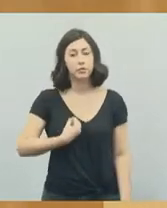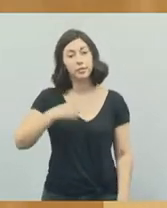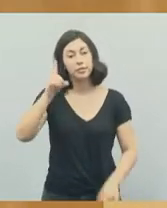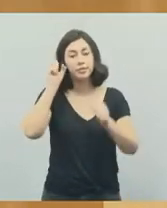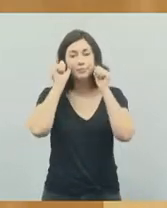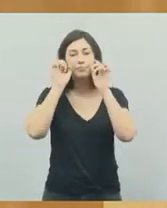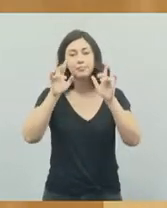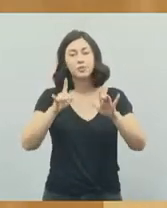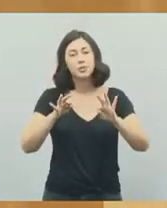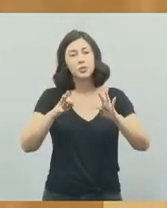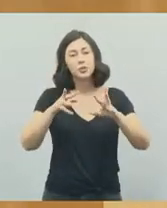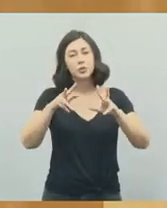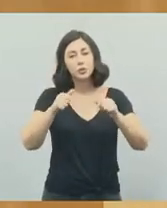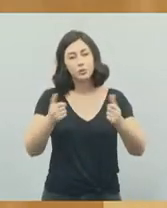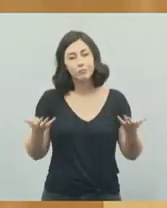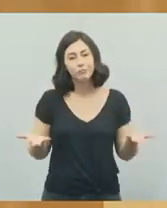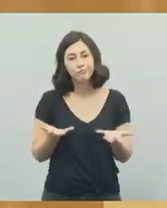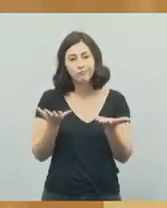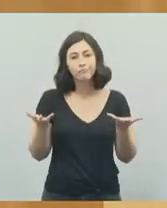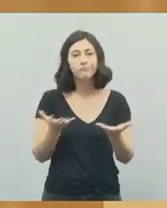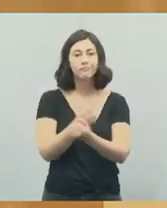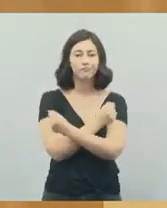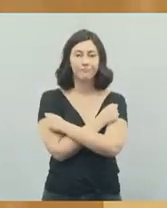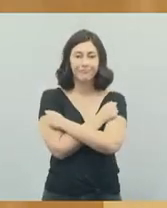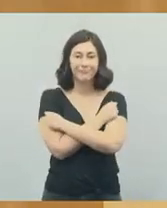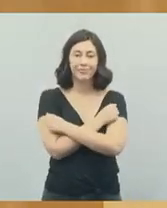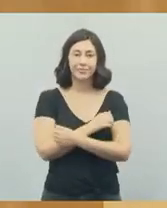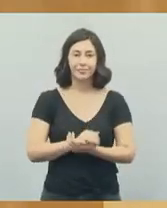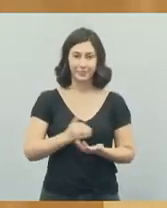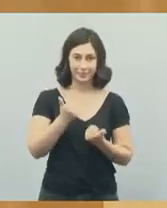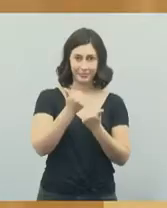abençoe a todos, vamos em frente, e um abraço.